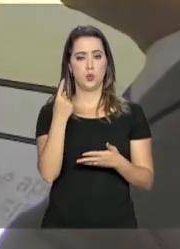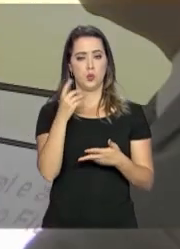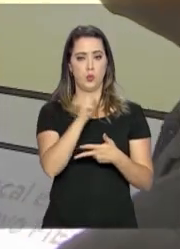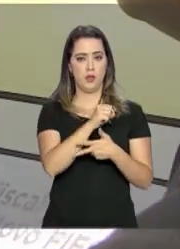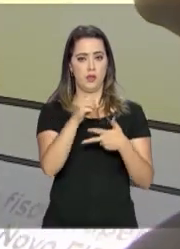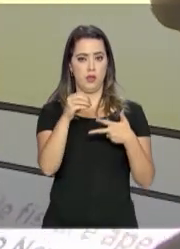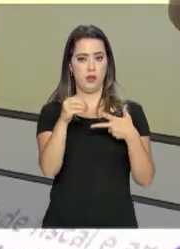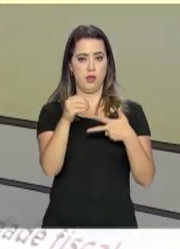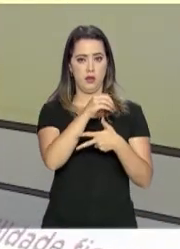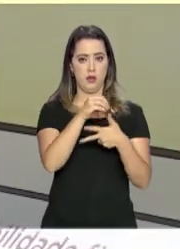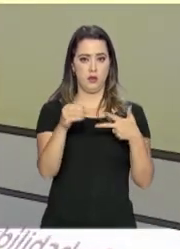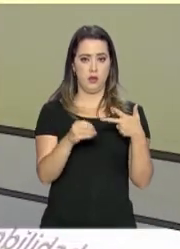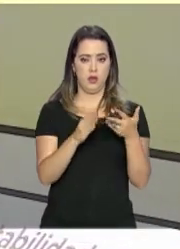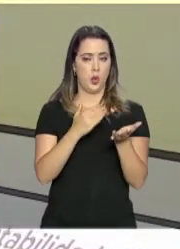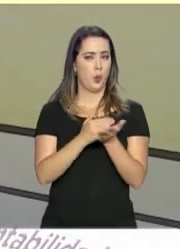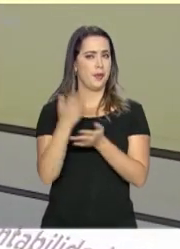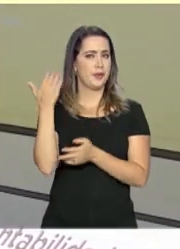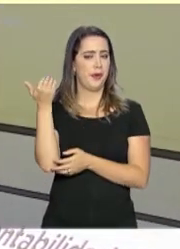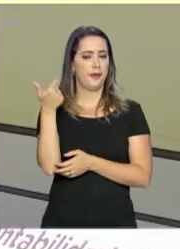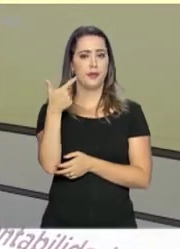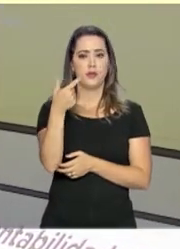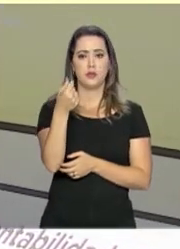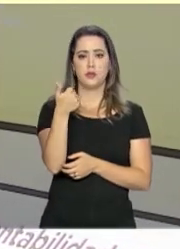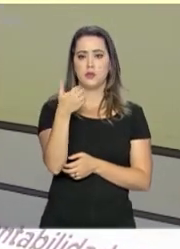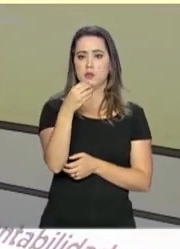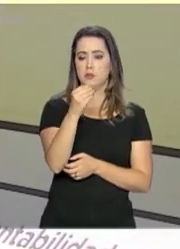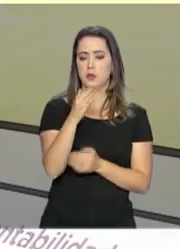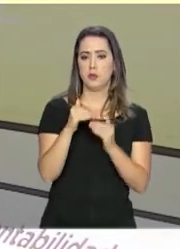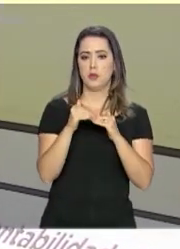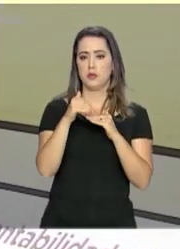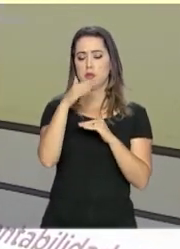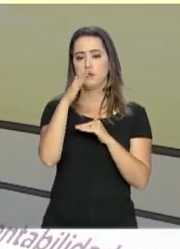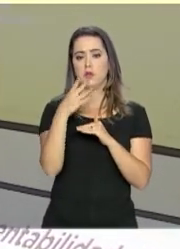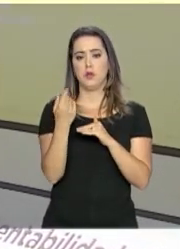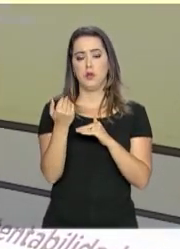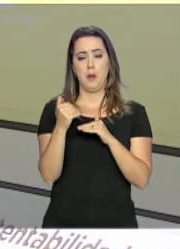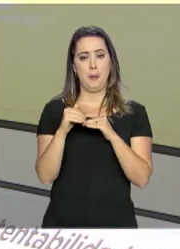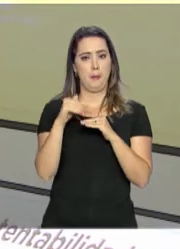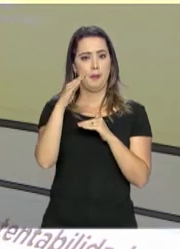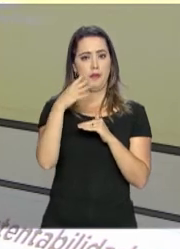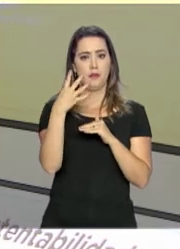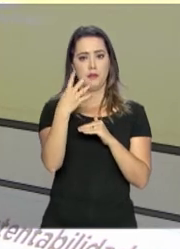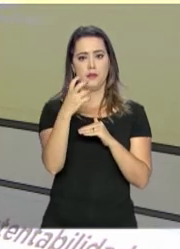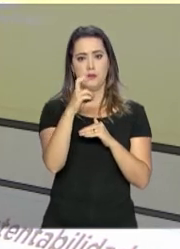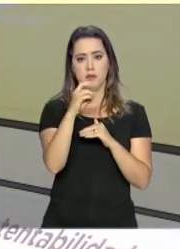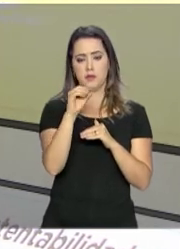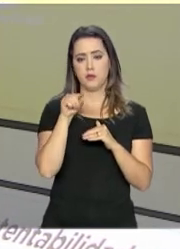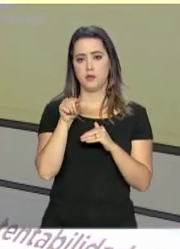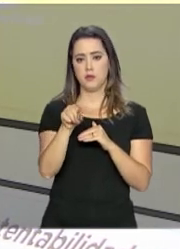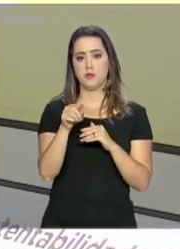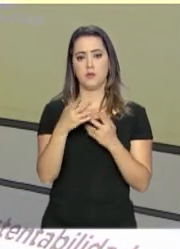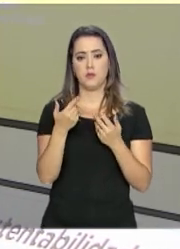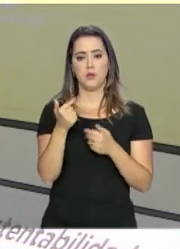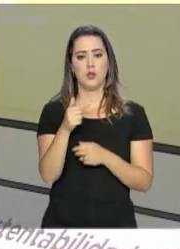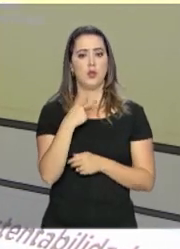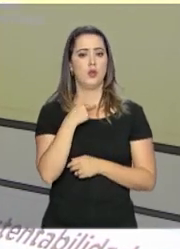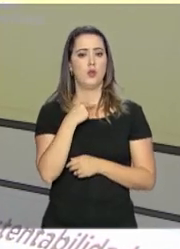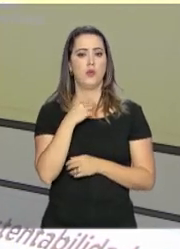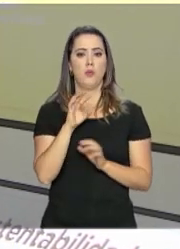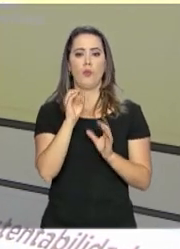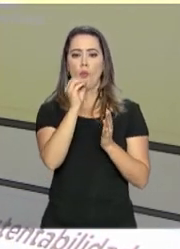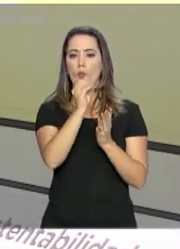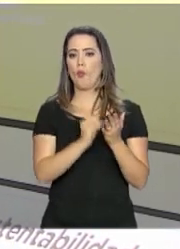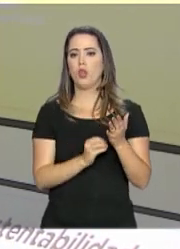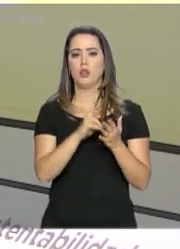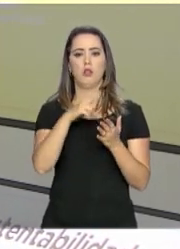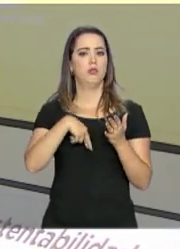do Enem a partir do ano de 2010, obtido nota igual ou superior a 450 pontos e não poder zerar na